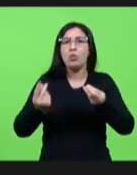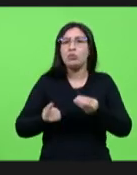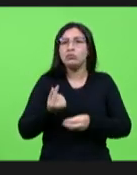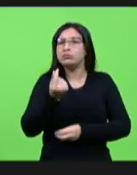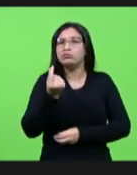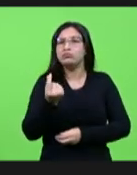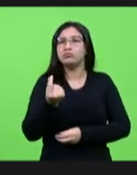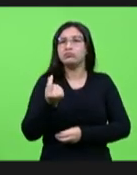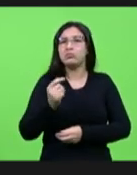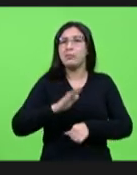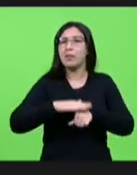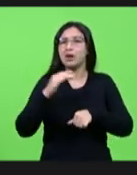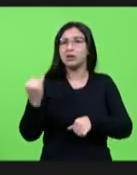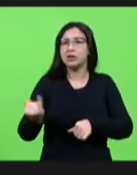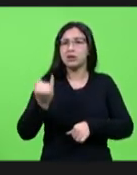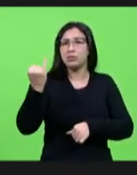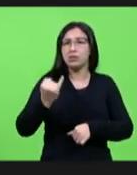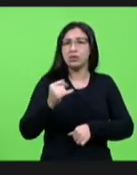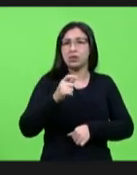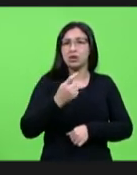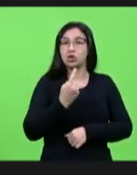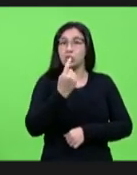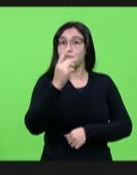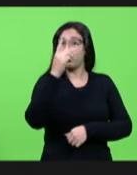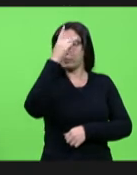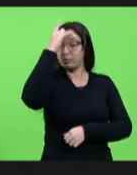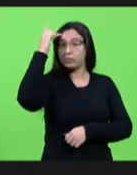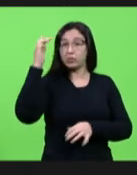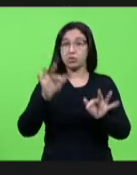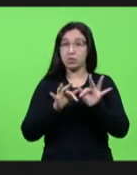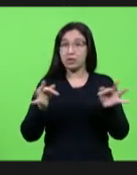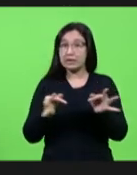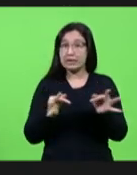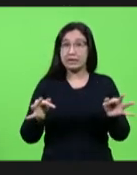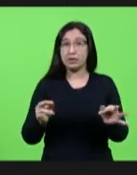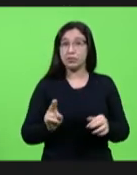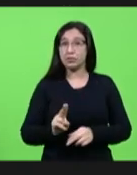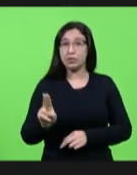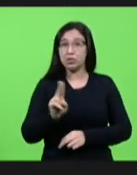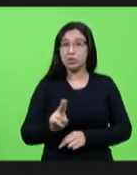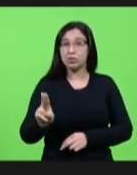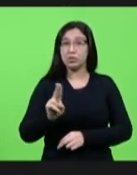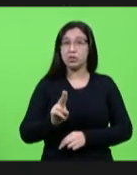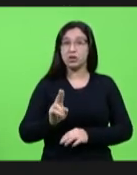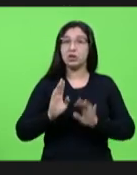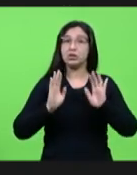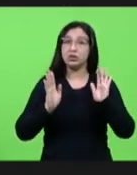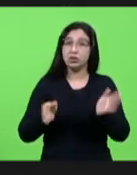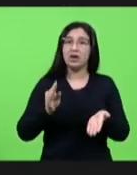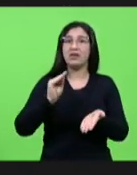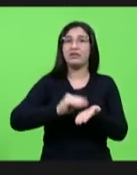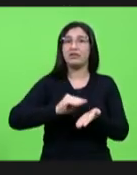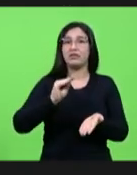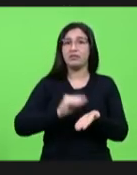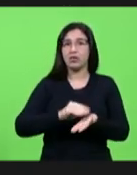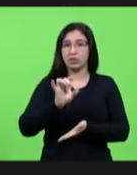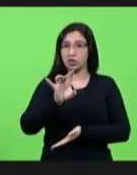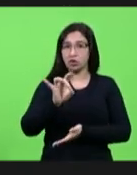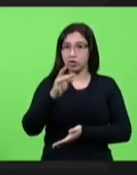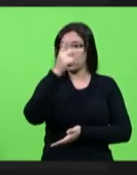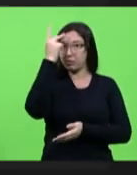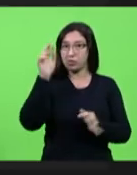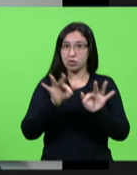importantes que uma pessoa simples usa isso está fazendo falta não é apenas para pessoas simples